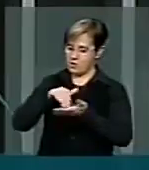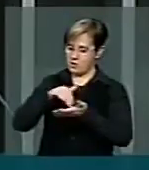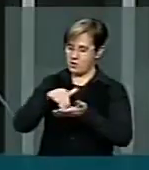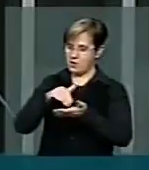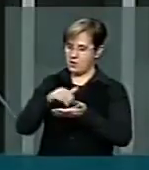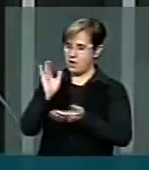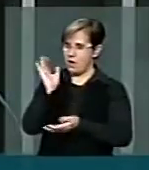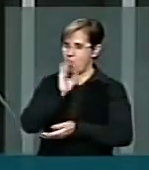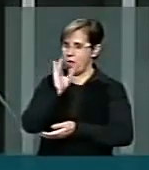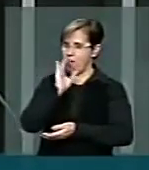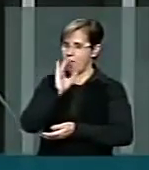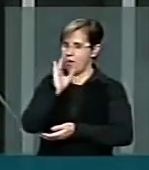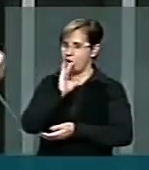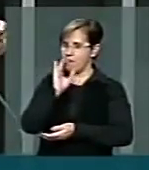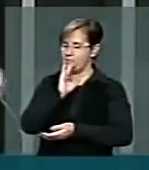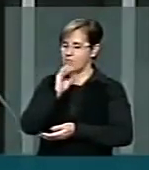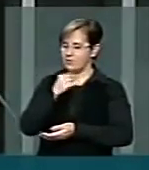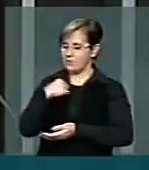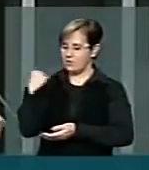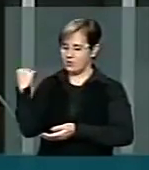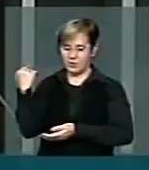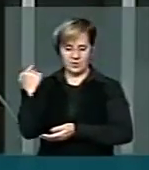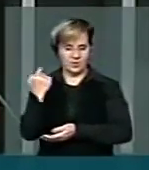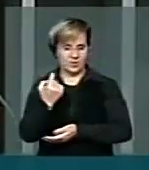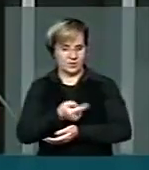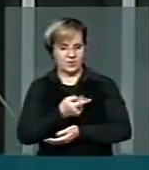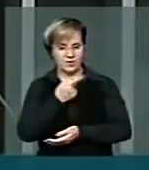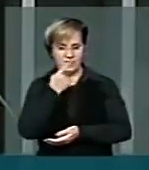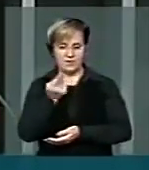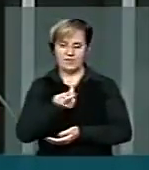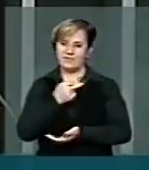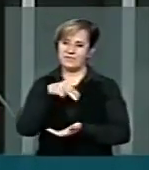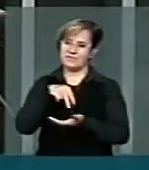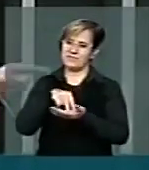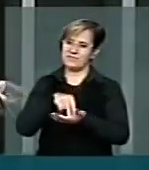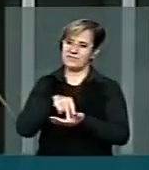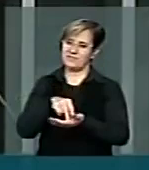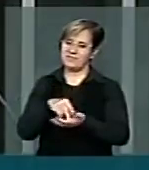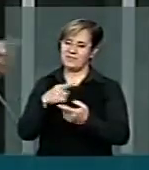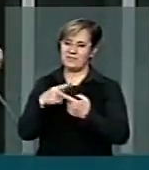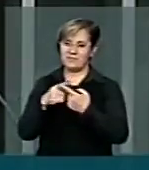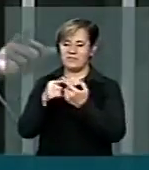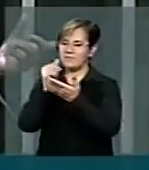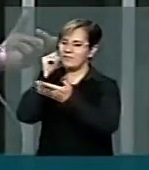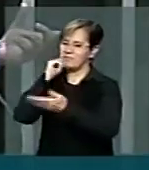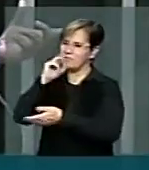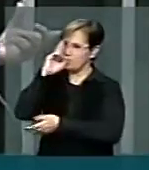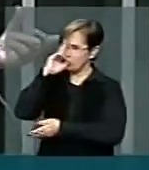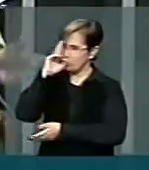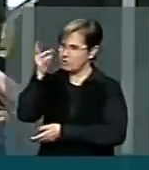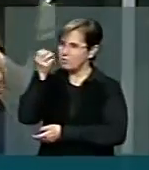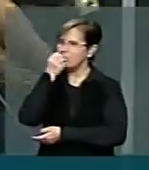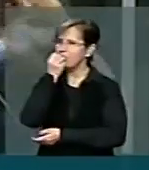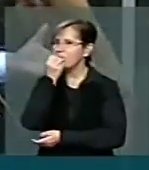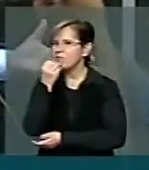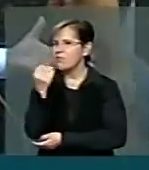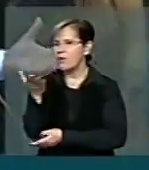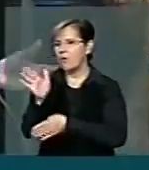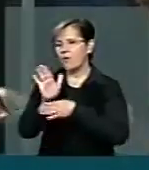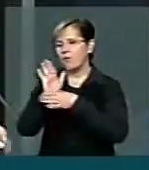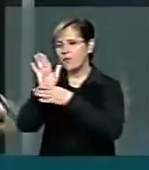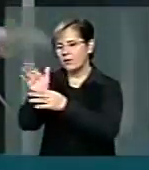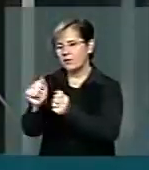pressas querendo ocupar essa tribuna, porque a senhora foi muito generosa com o